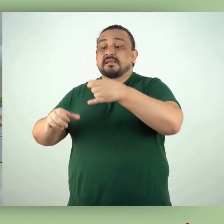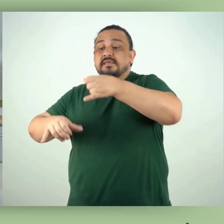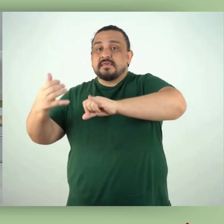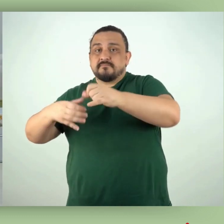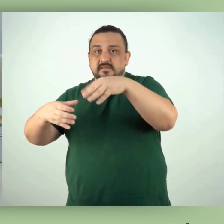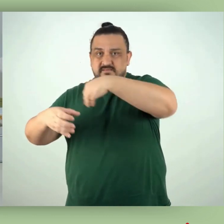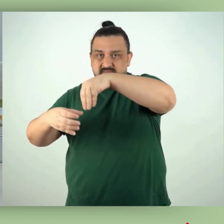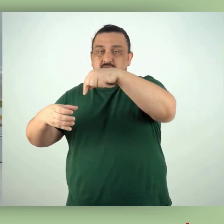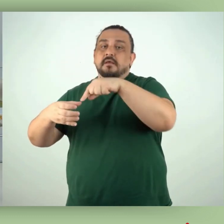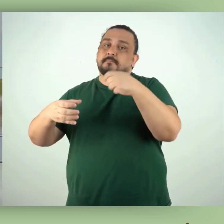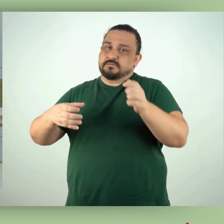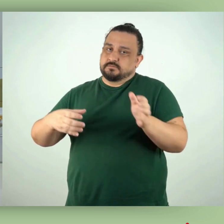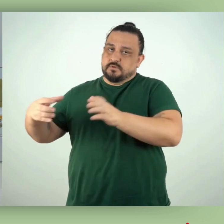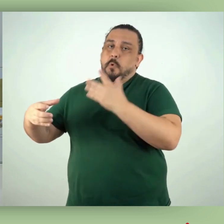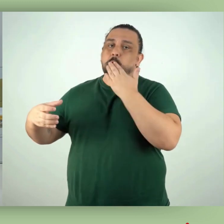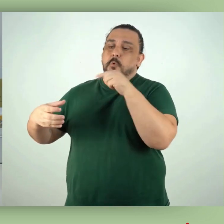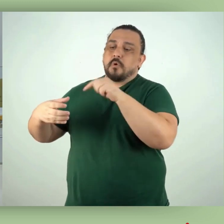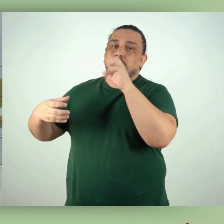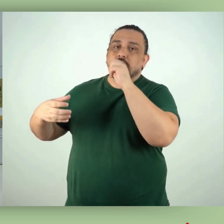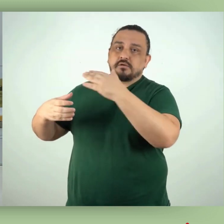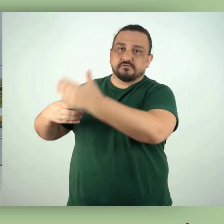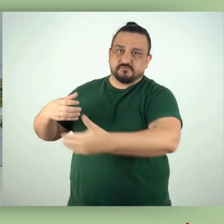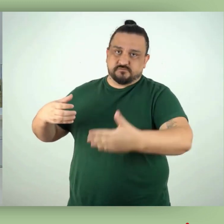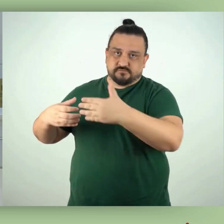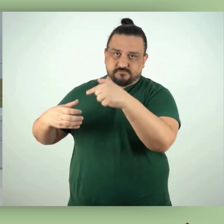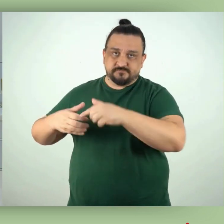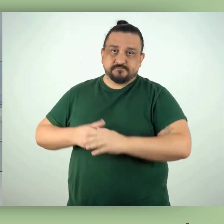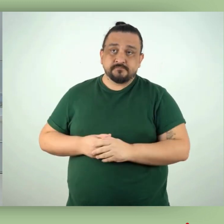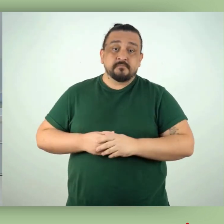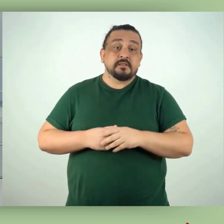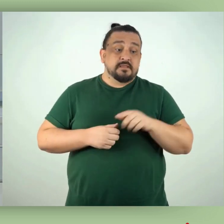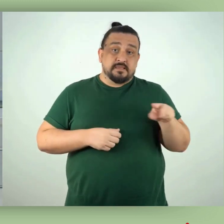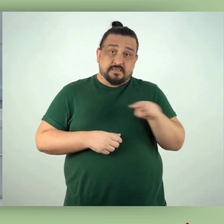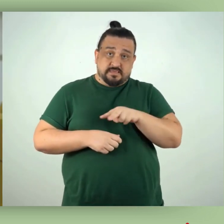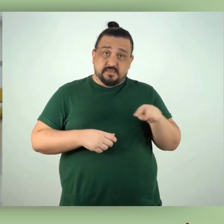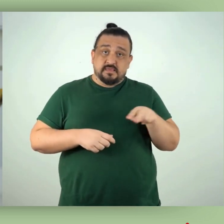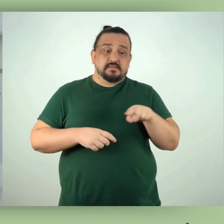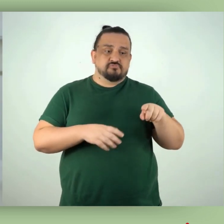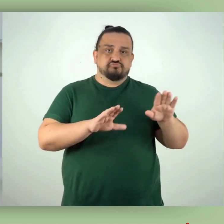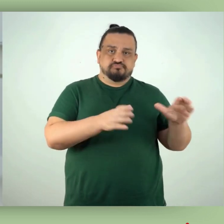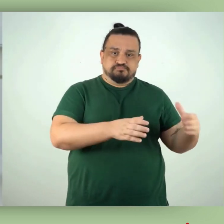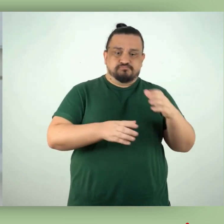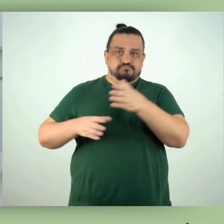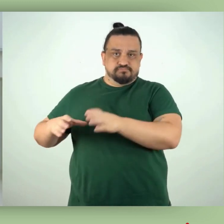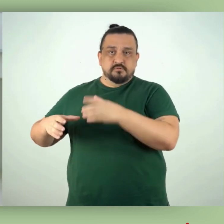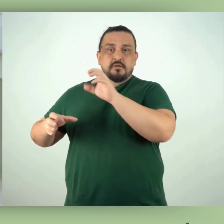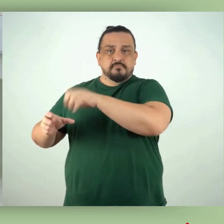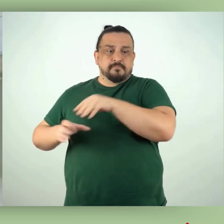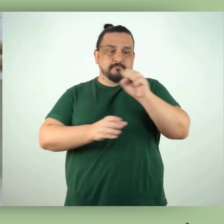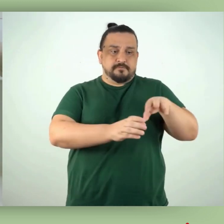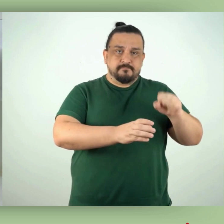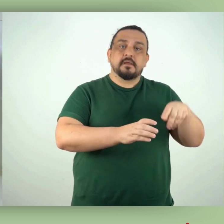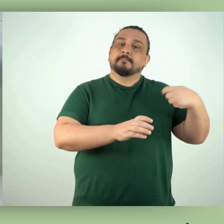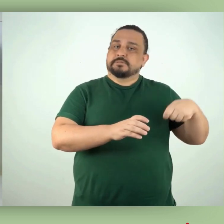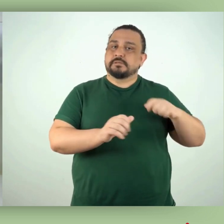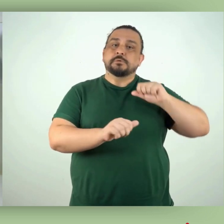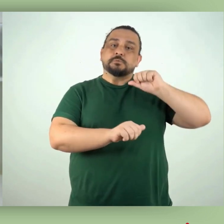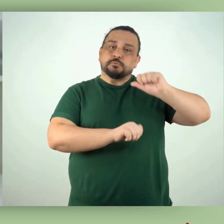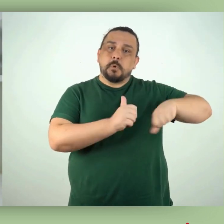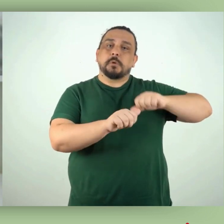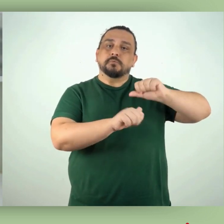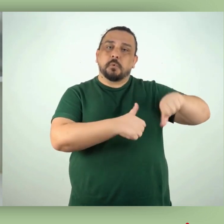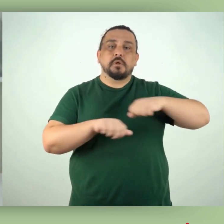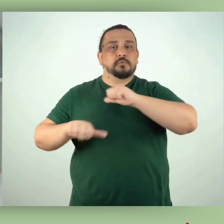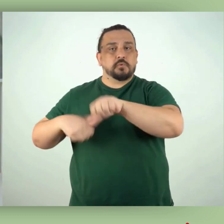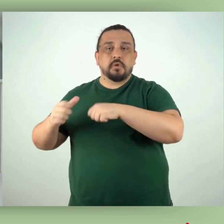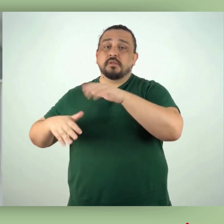químicas devem ser acondicionados em coletores de cor laranja. Os recipientes de acondicionamento desse grupo devem ser